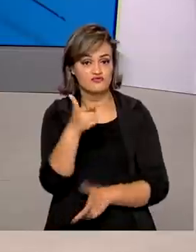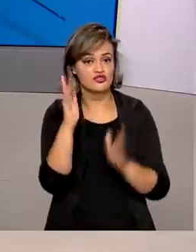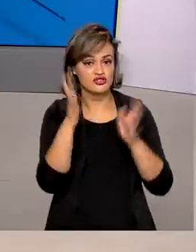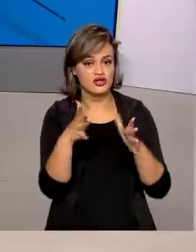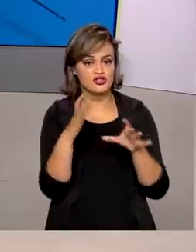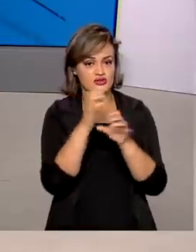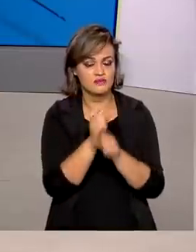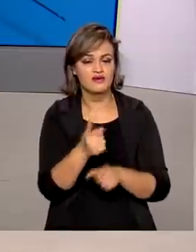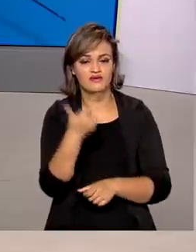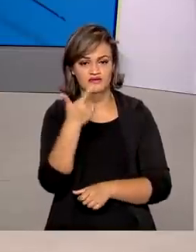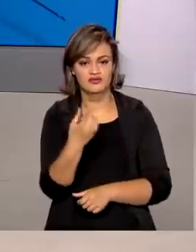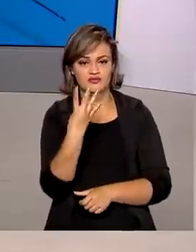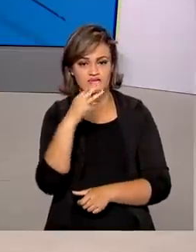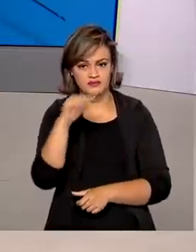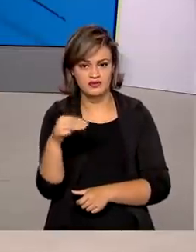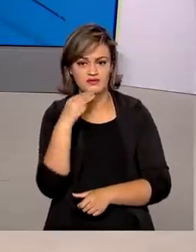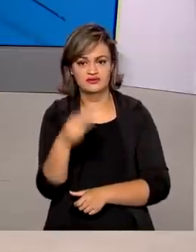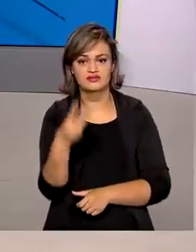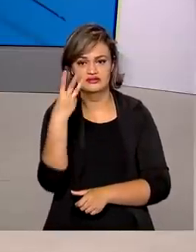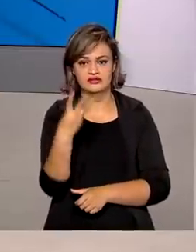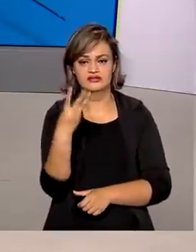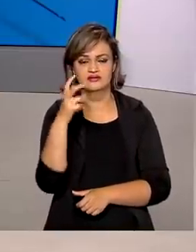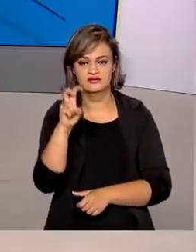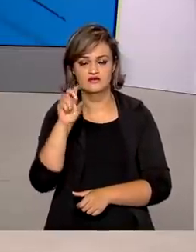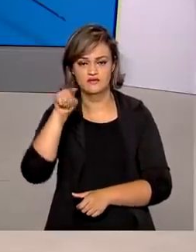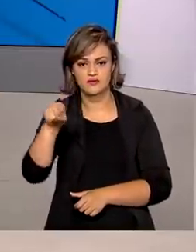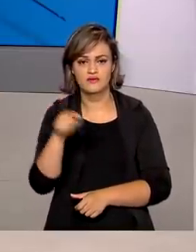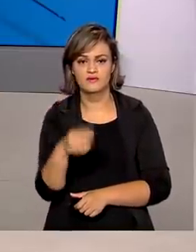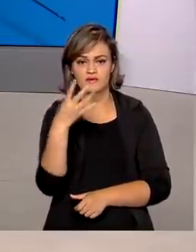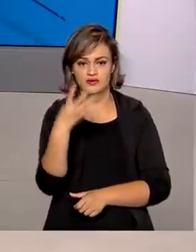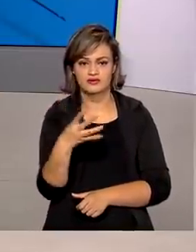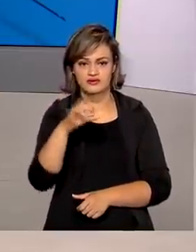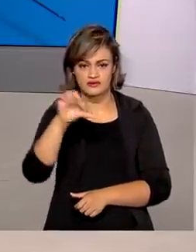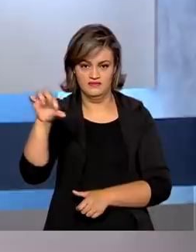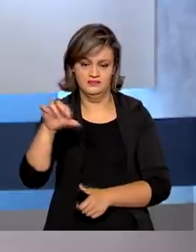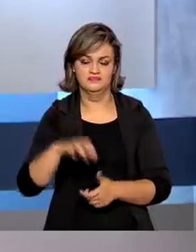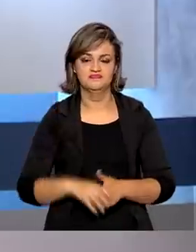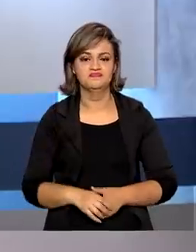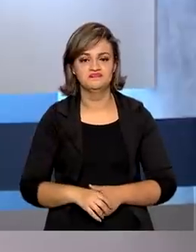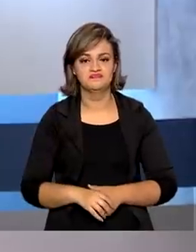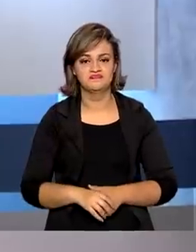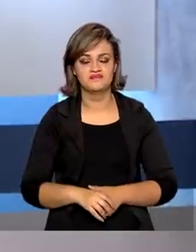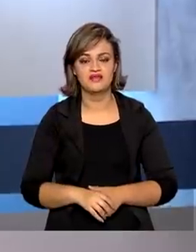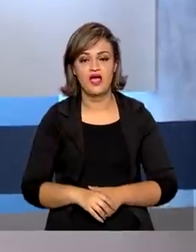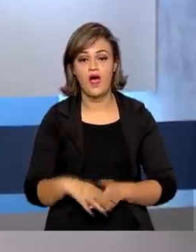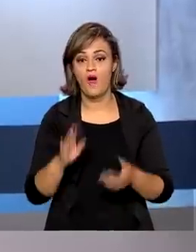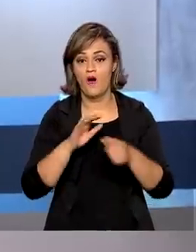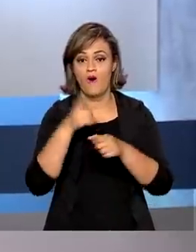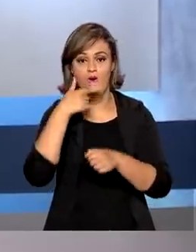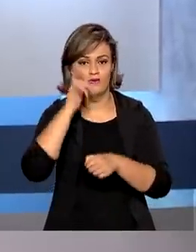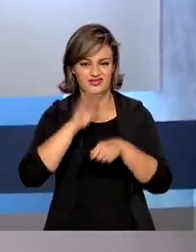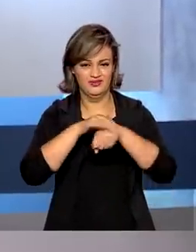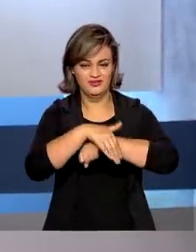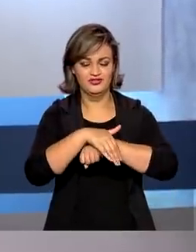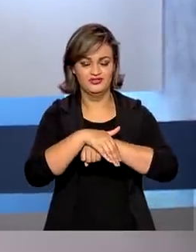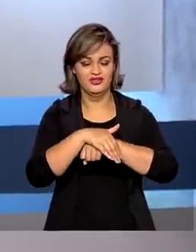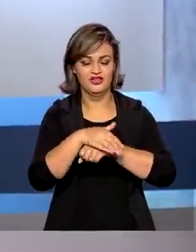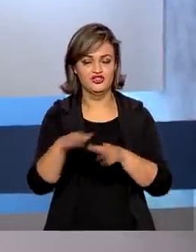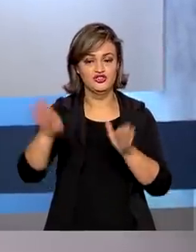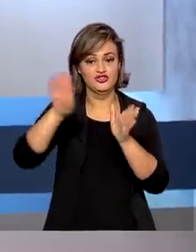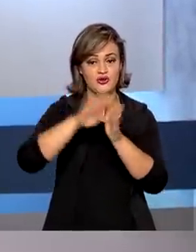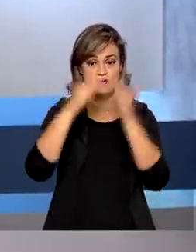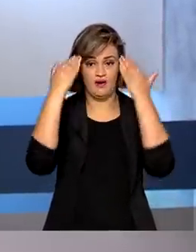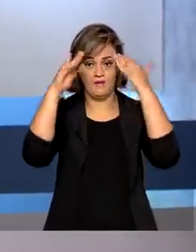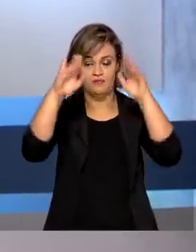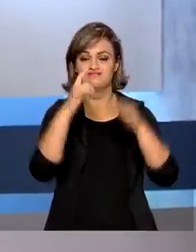doses já são 24.035.499. E na noite de ontem chegaram no aeroporto de Campinas,